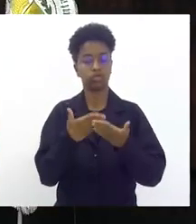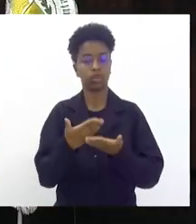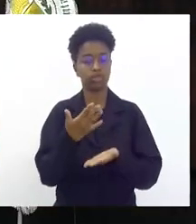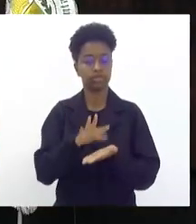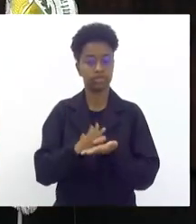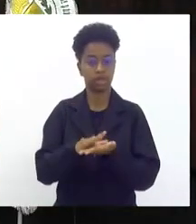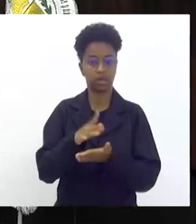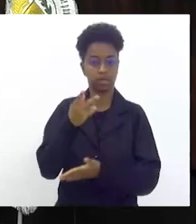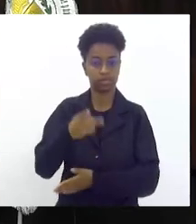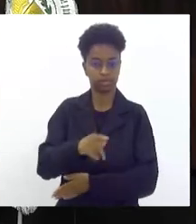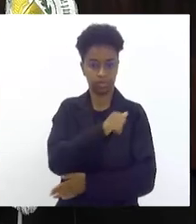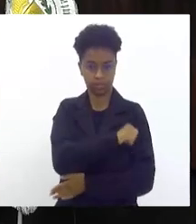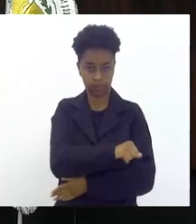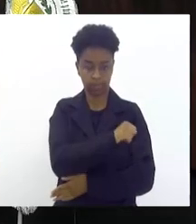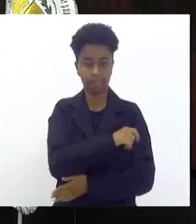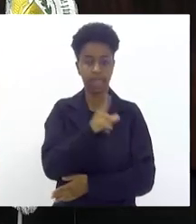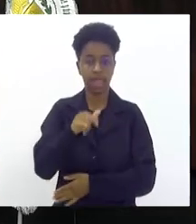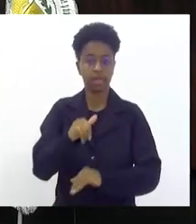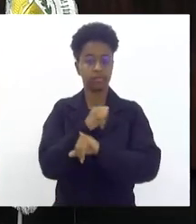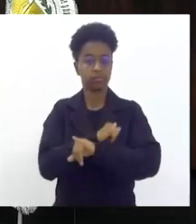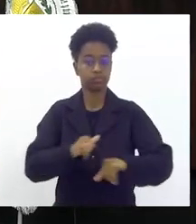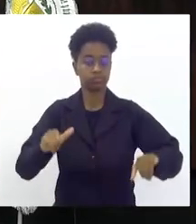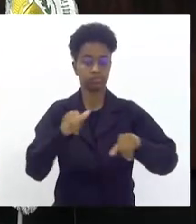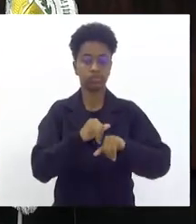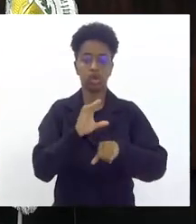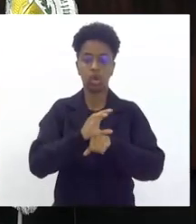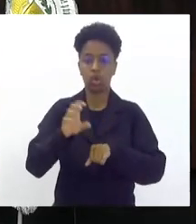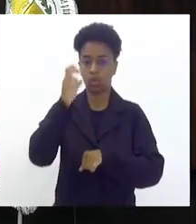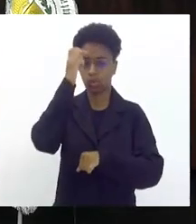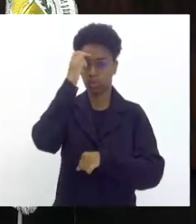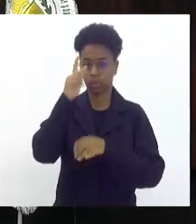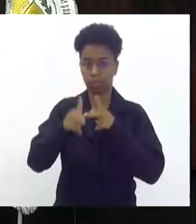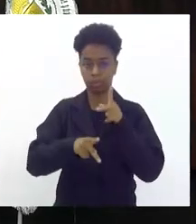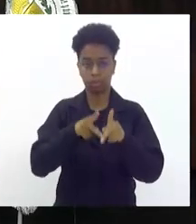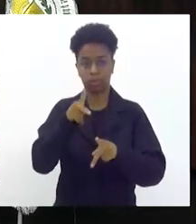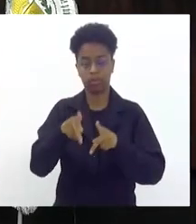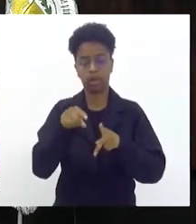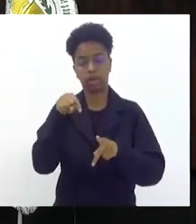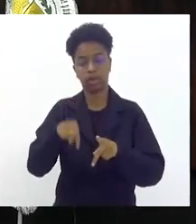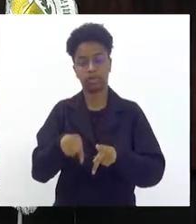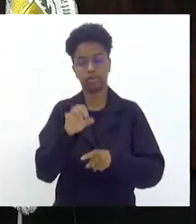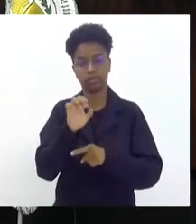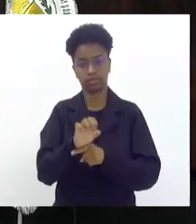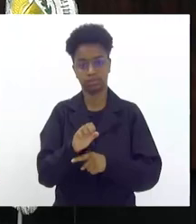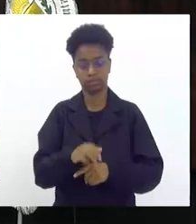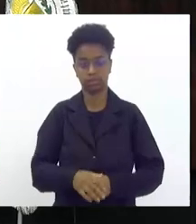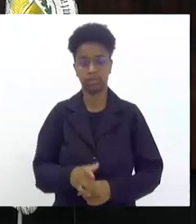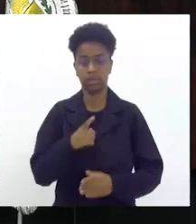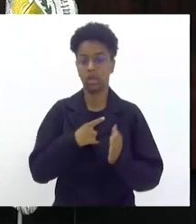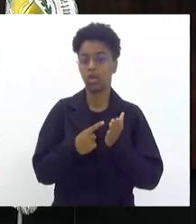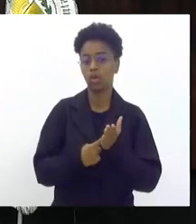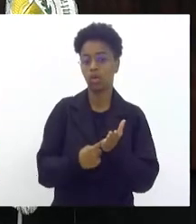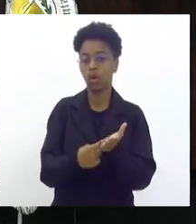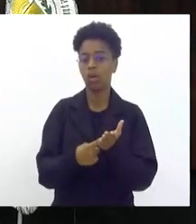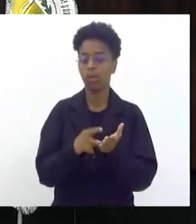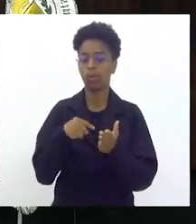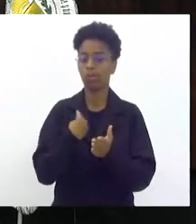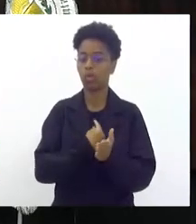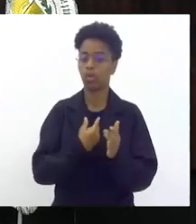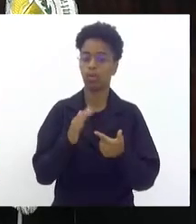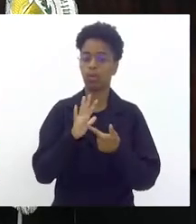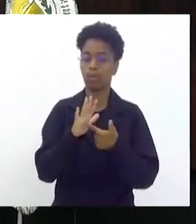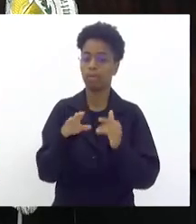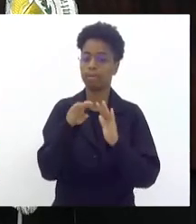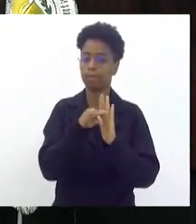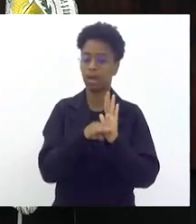estado do Rio de Janeiro como manifestação da cultura popular do nosso estado fica aqui o compromisso de a gente trazer esse projeto a pauta